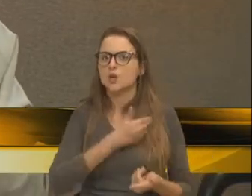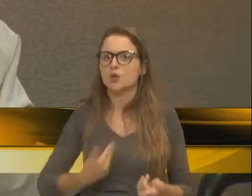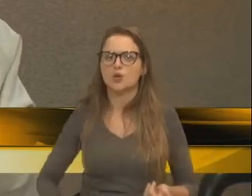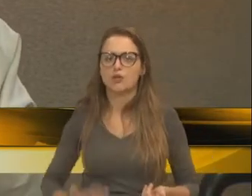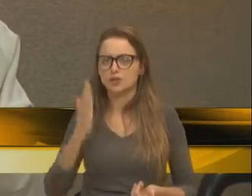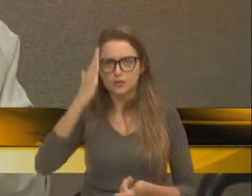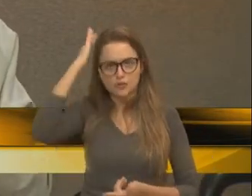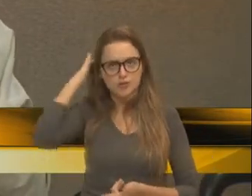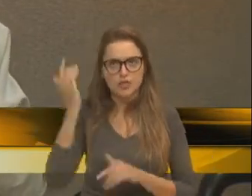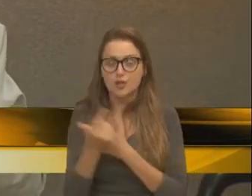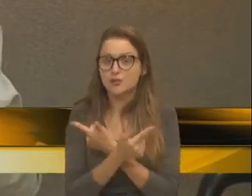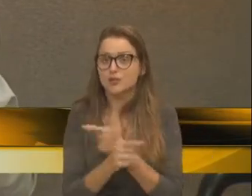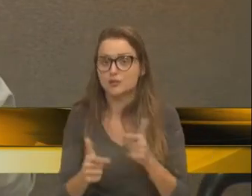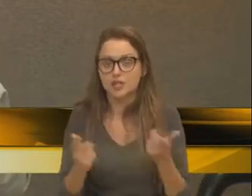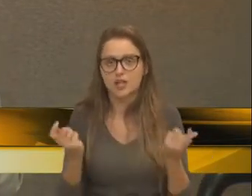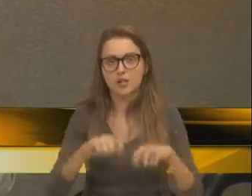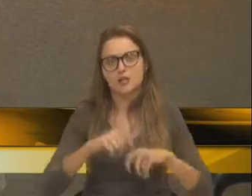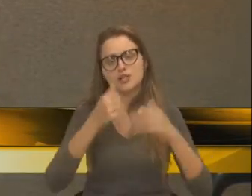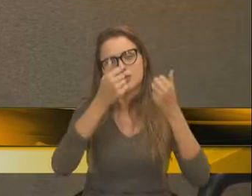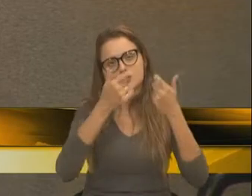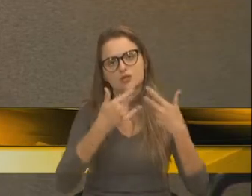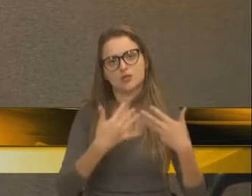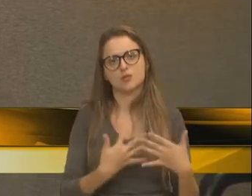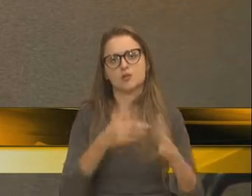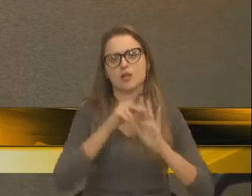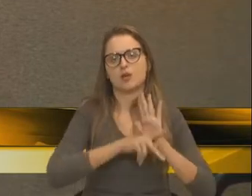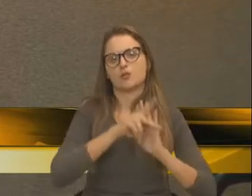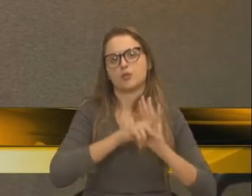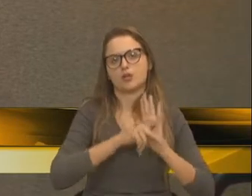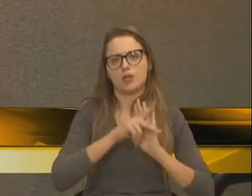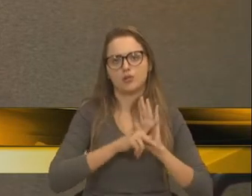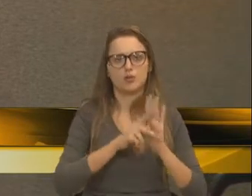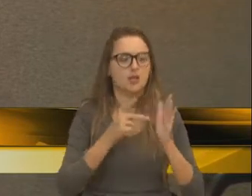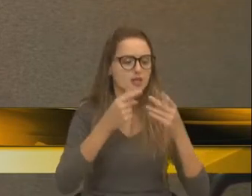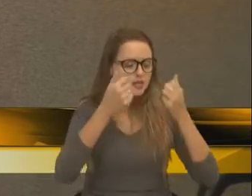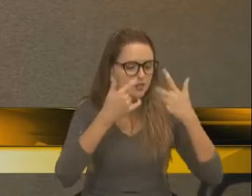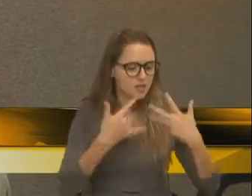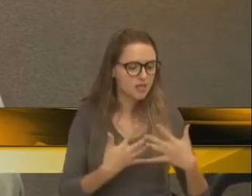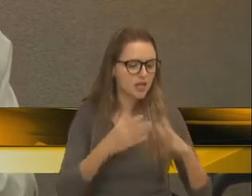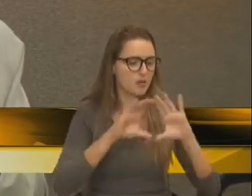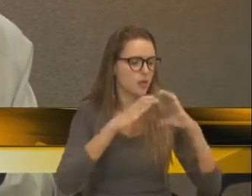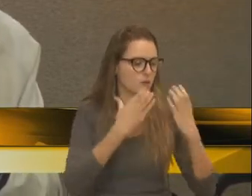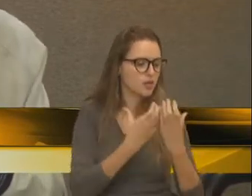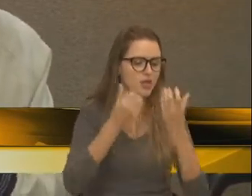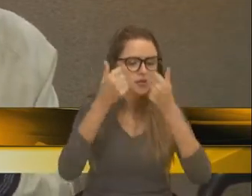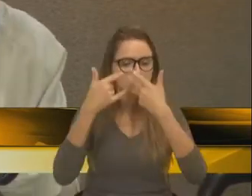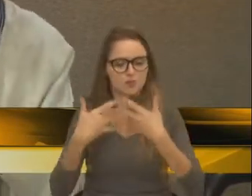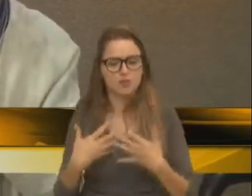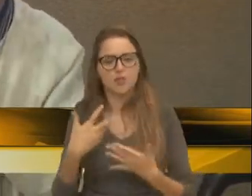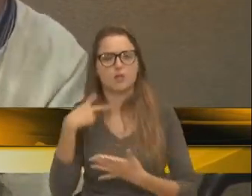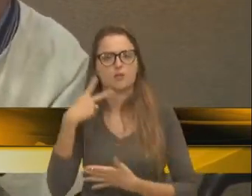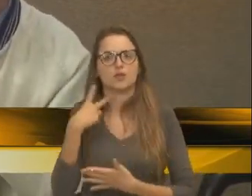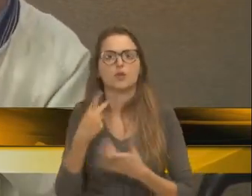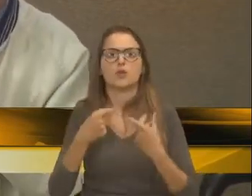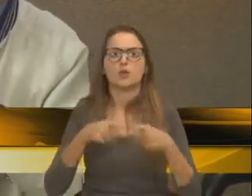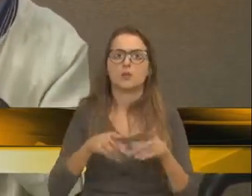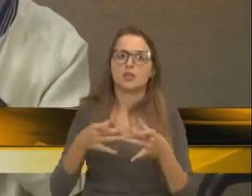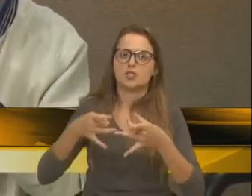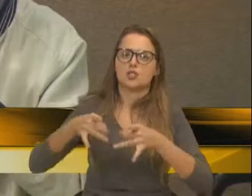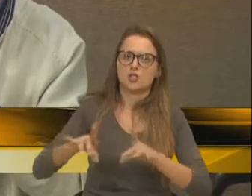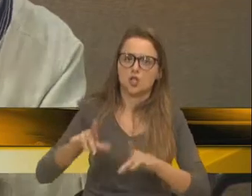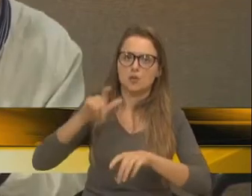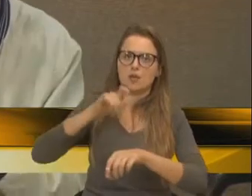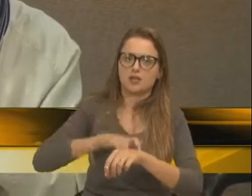autodidática de vir aqui explicar um projeto para a comunidade e para os vereadores. Agora, sobra tempo para